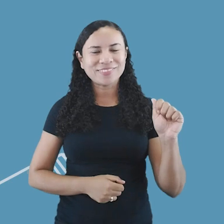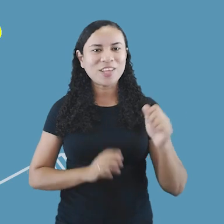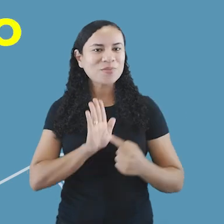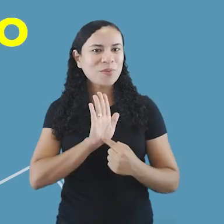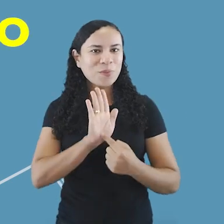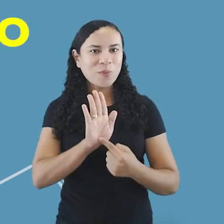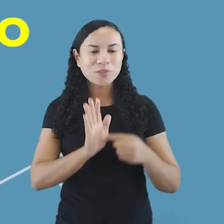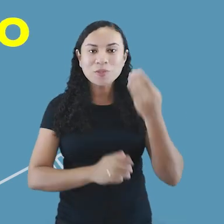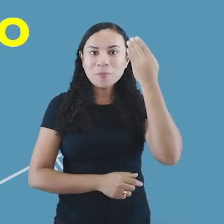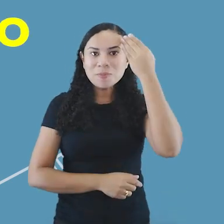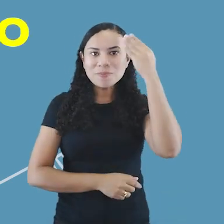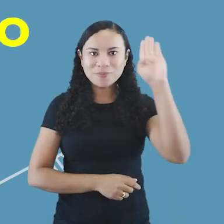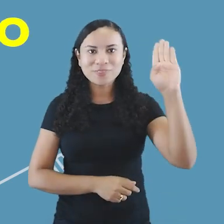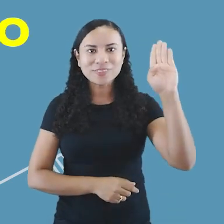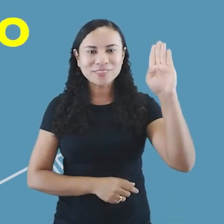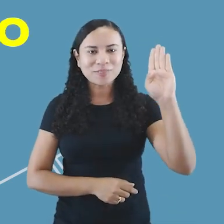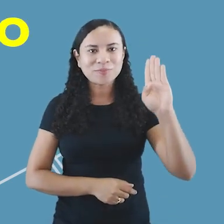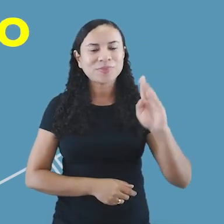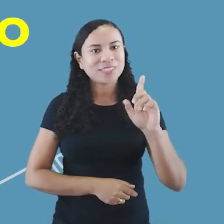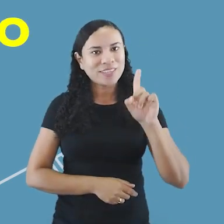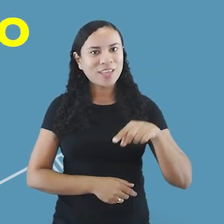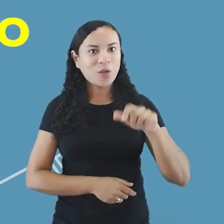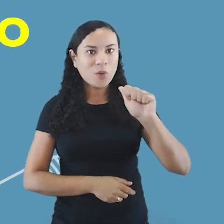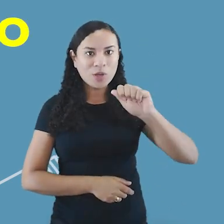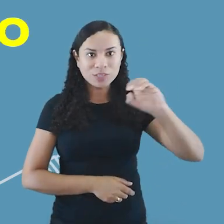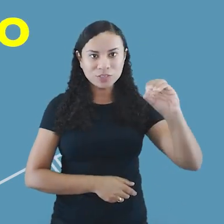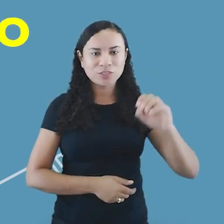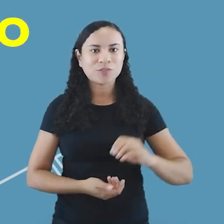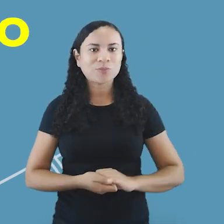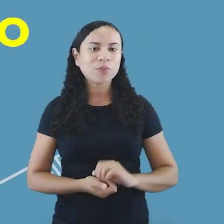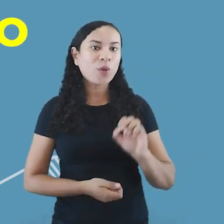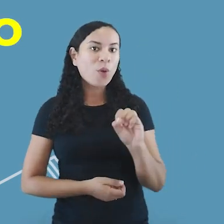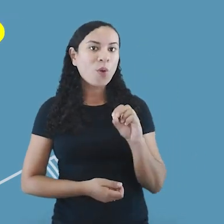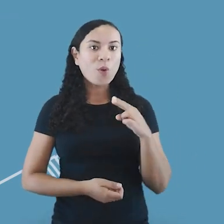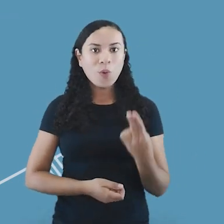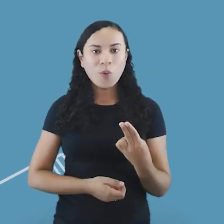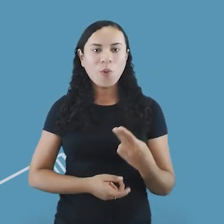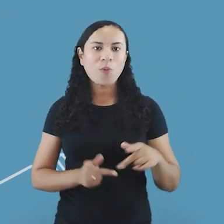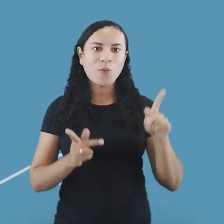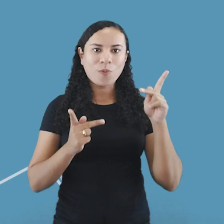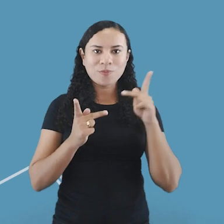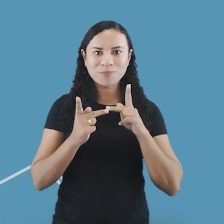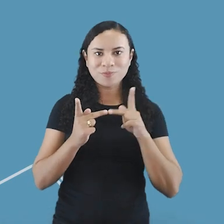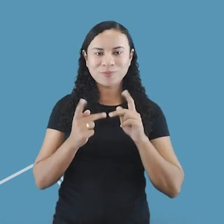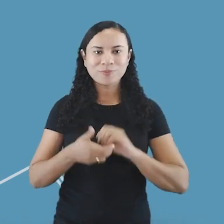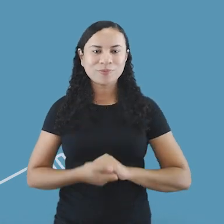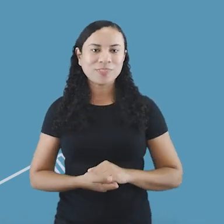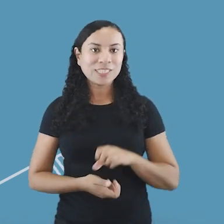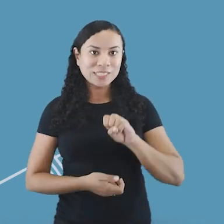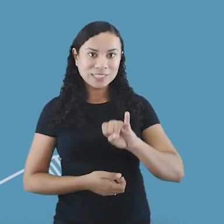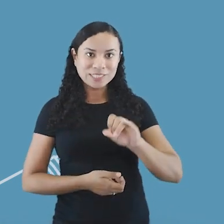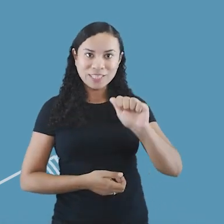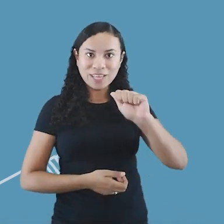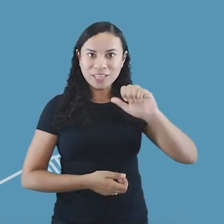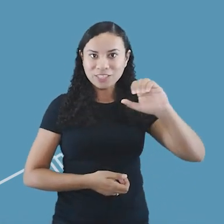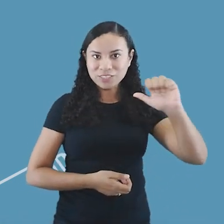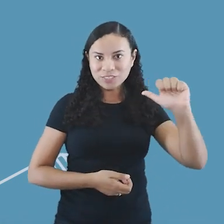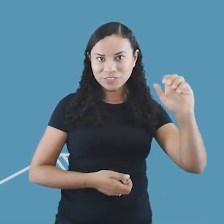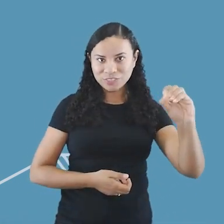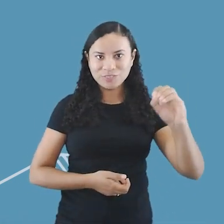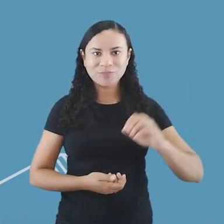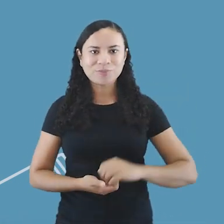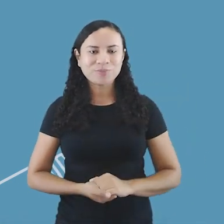indica principalmente um artigo definido ou uma preposição. Enquanto artigo, o A